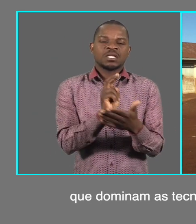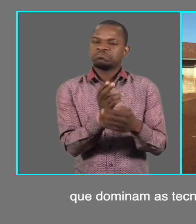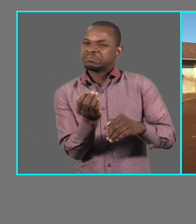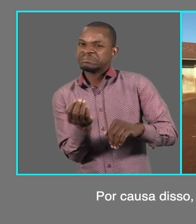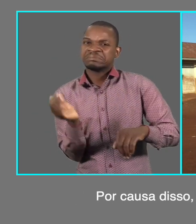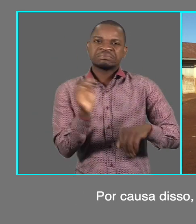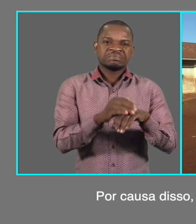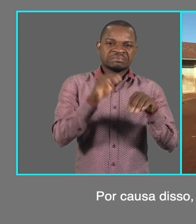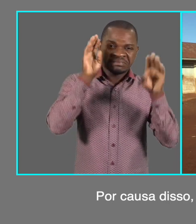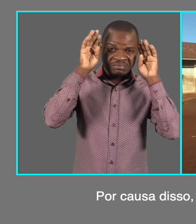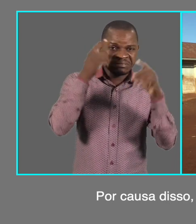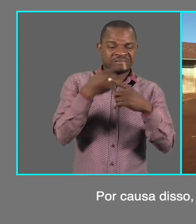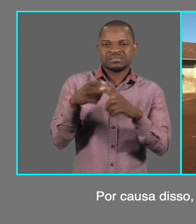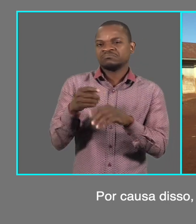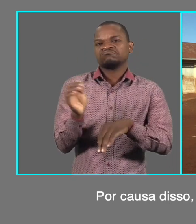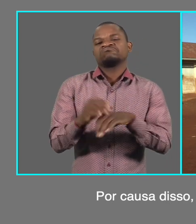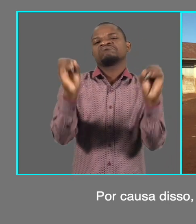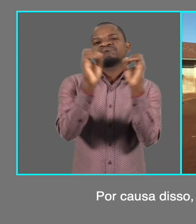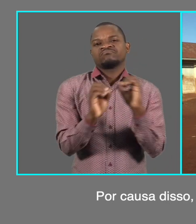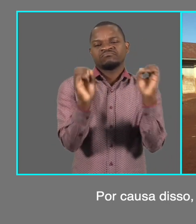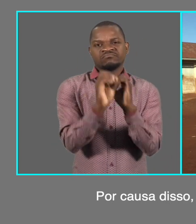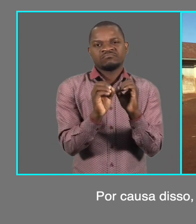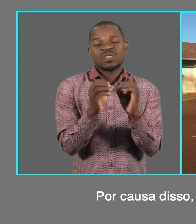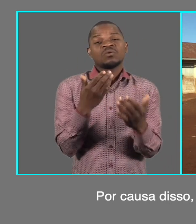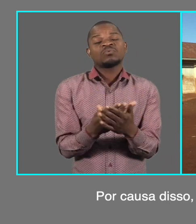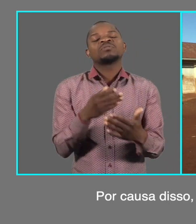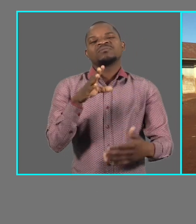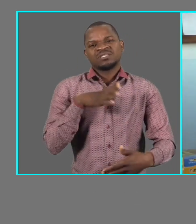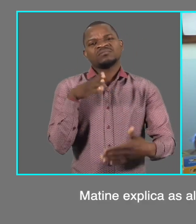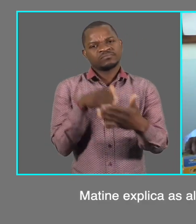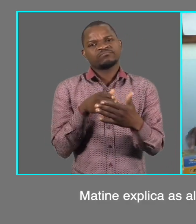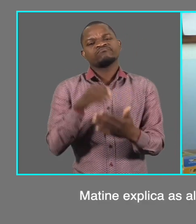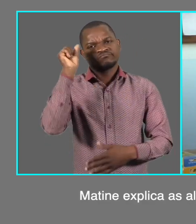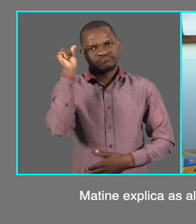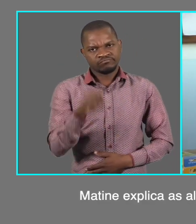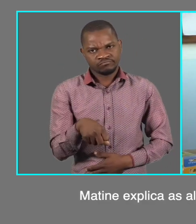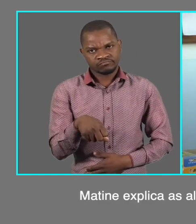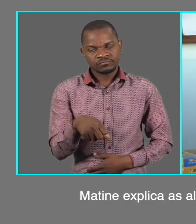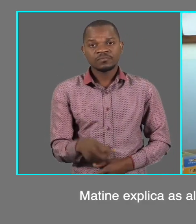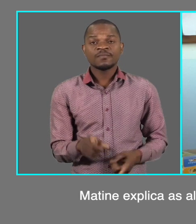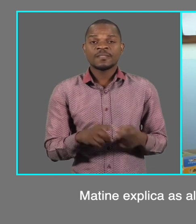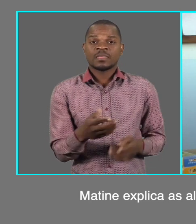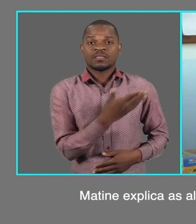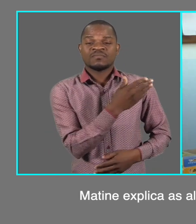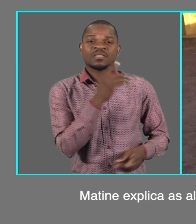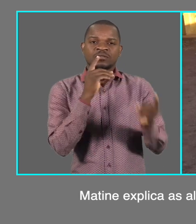comunicação. Por causa disso, há esta dificuldade, há esta limitante aqui. Matinho explica as alternativas neste